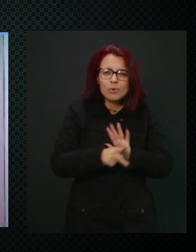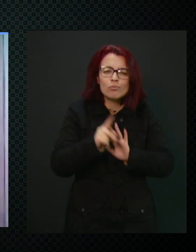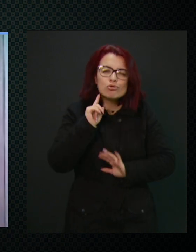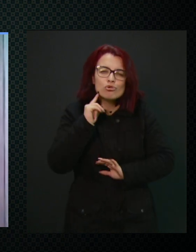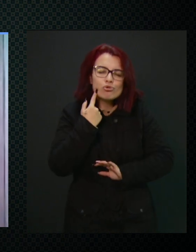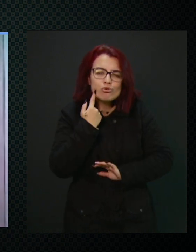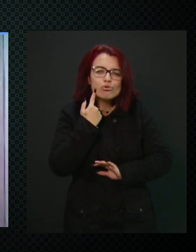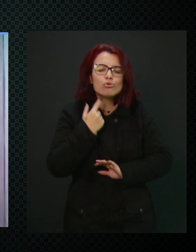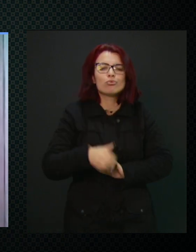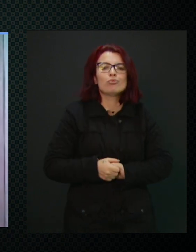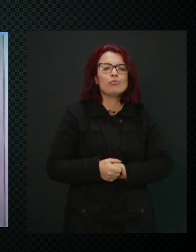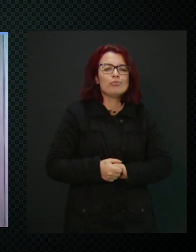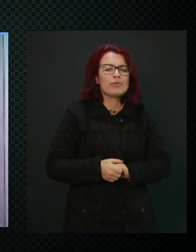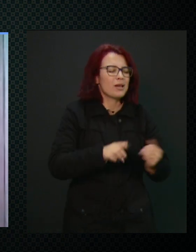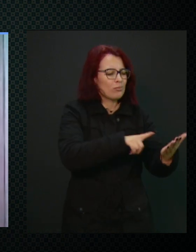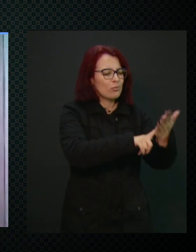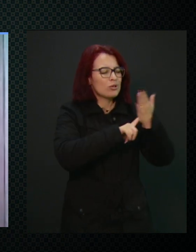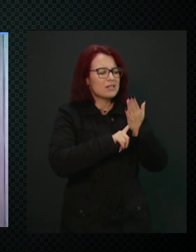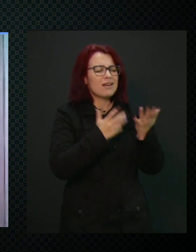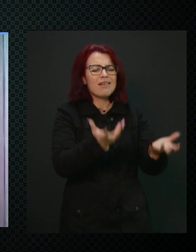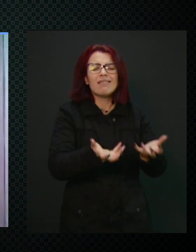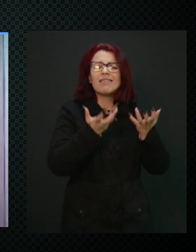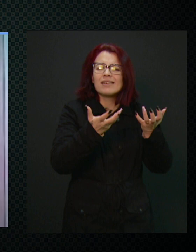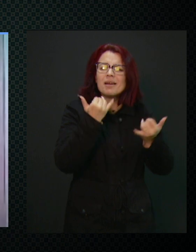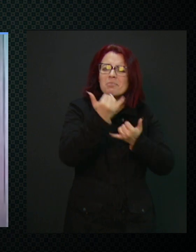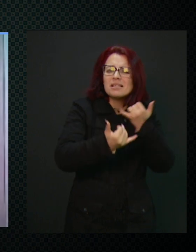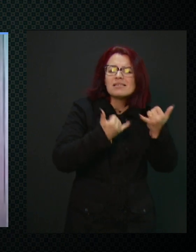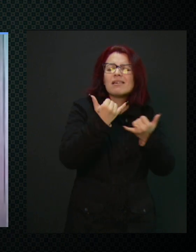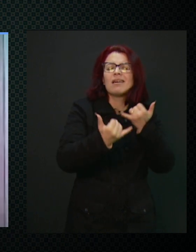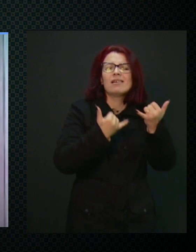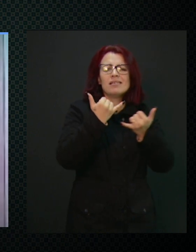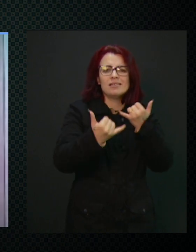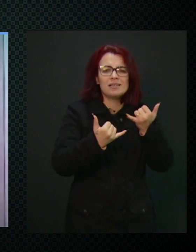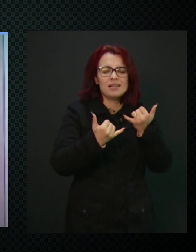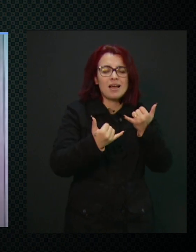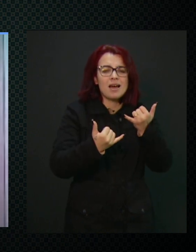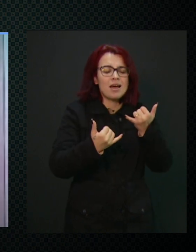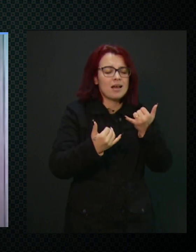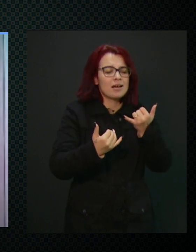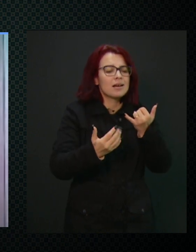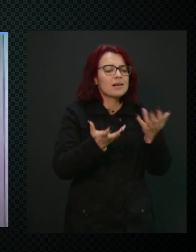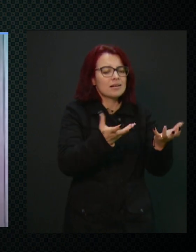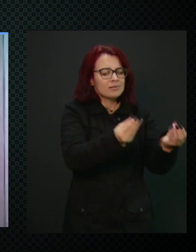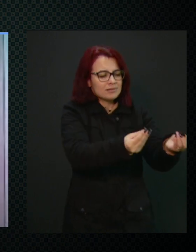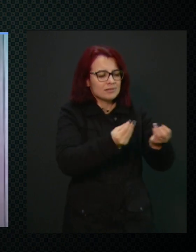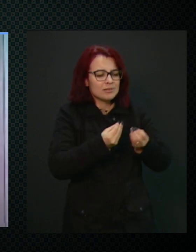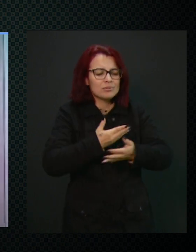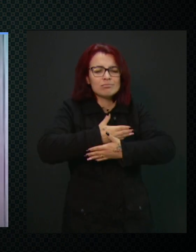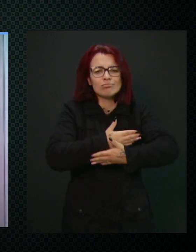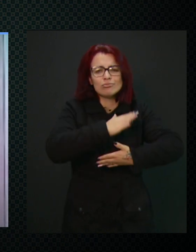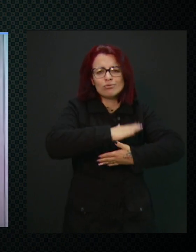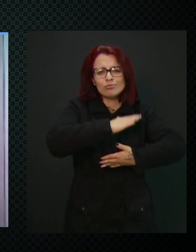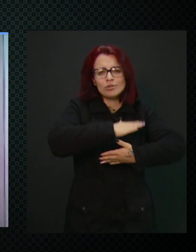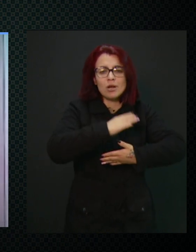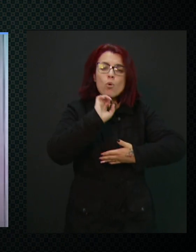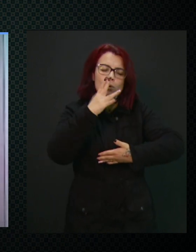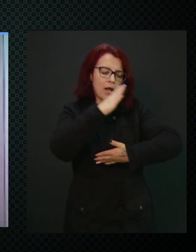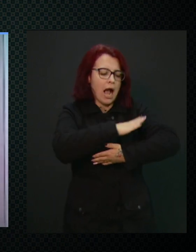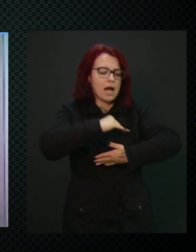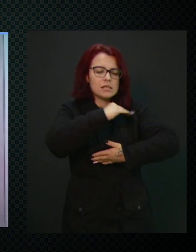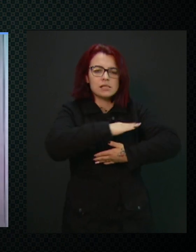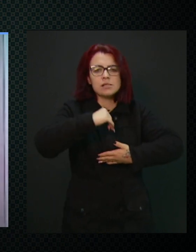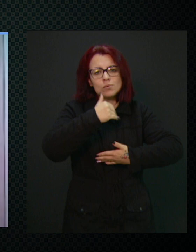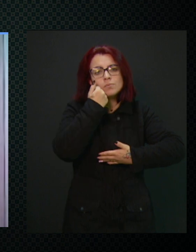ao querer brincar, né, ao querer uma naninha, ao querer um afago da mãe. Então, a